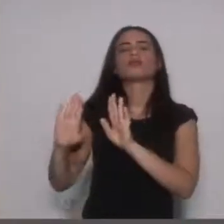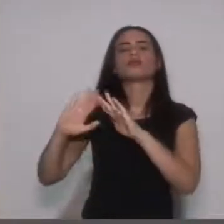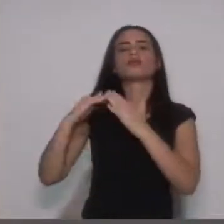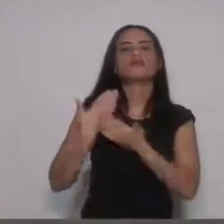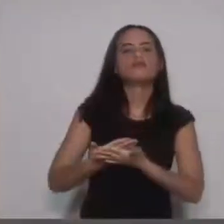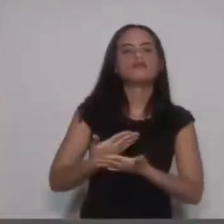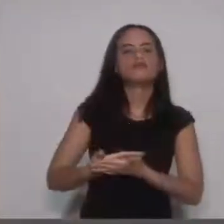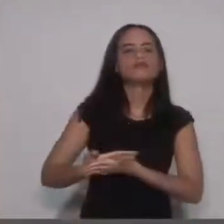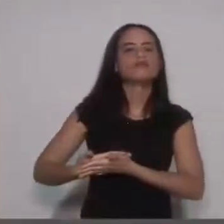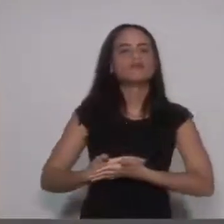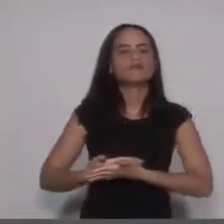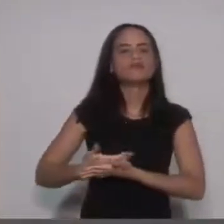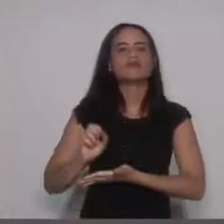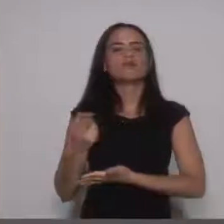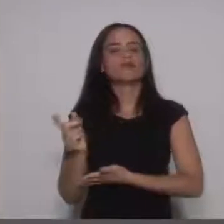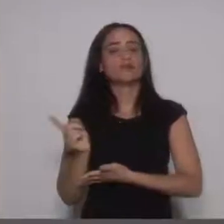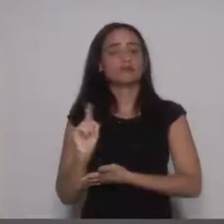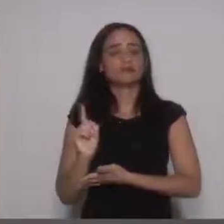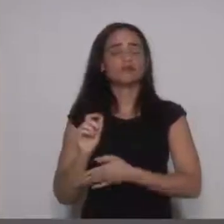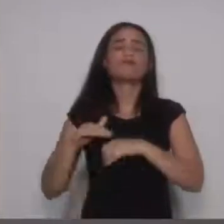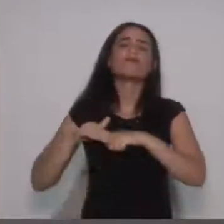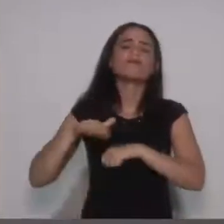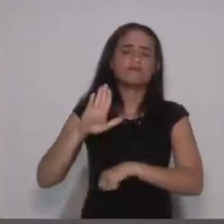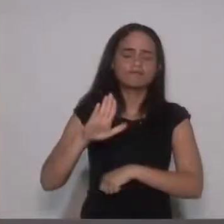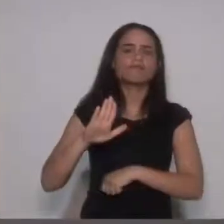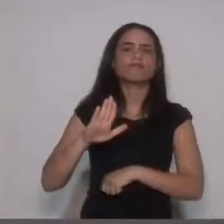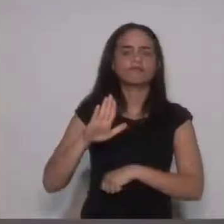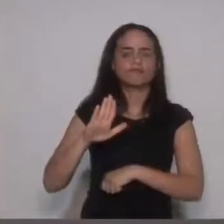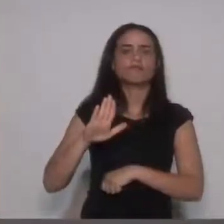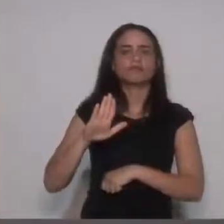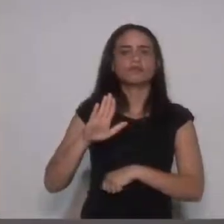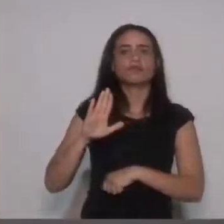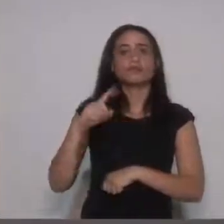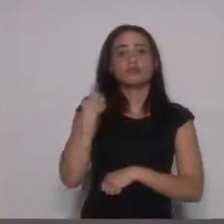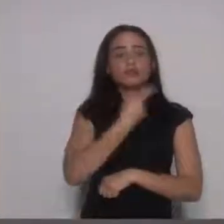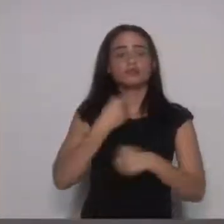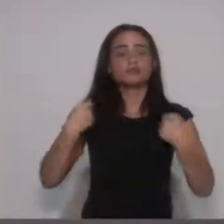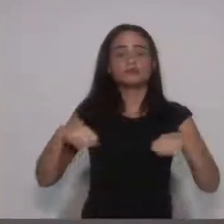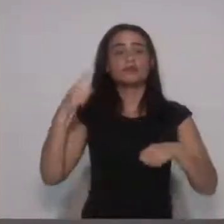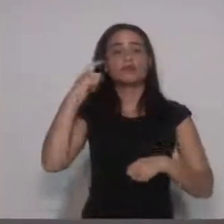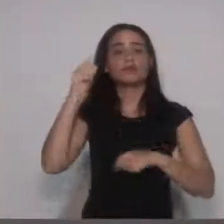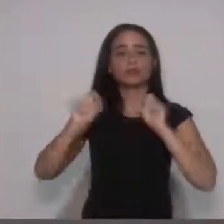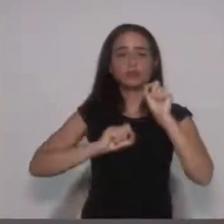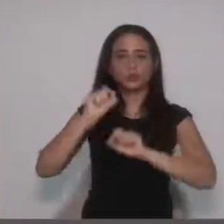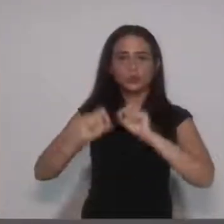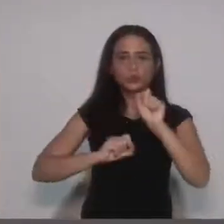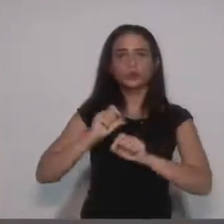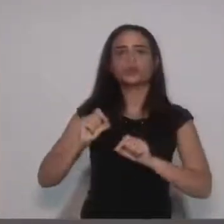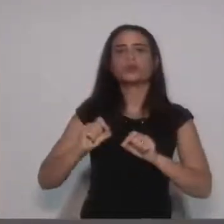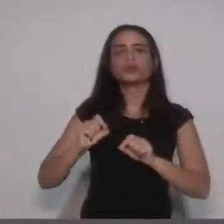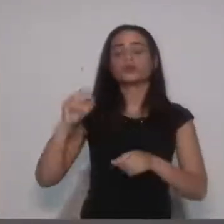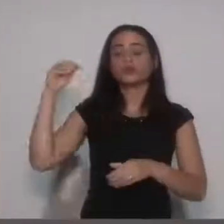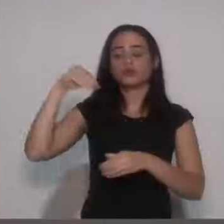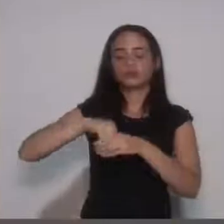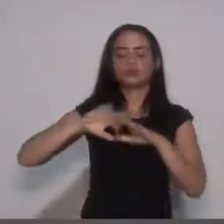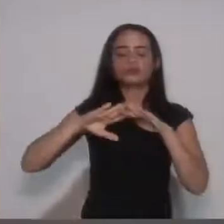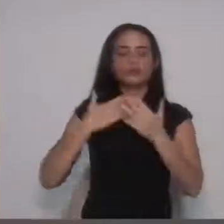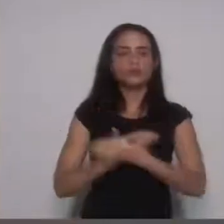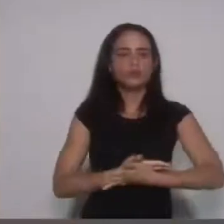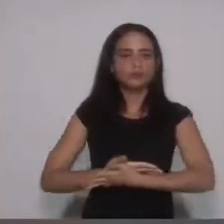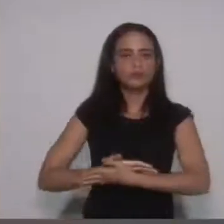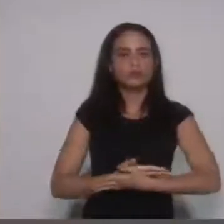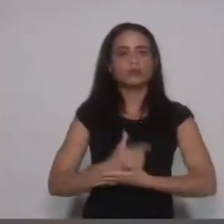creche, é mais do que isso. Se a gente tiver uma política pública de que a criança vai ser cuidada, você vai automaticamente cuidar dos profissionais,